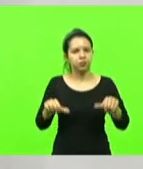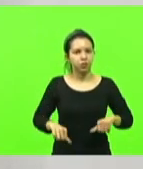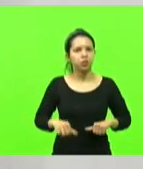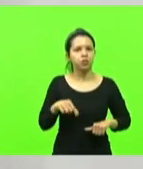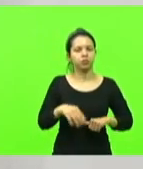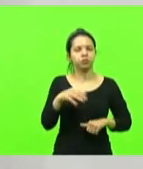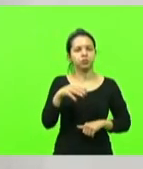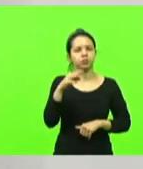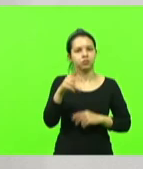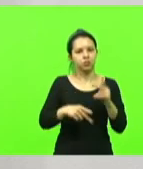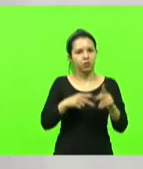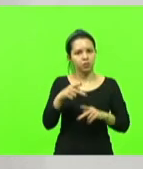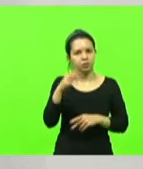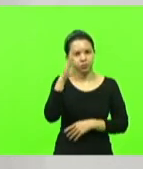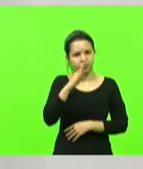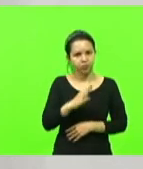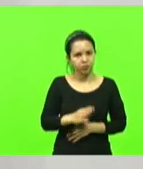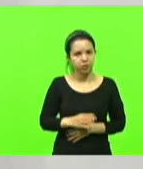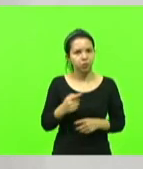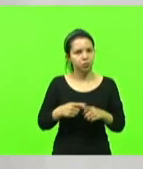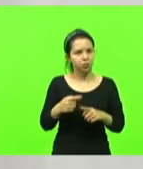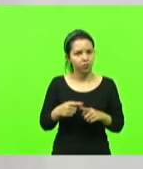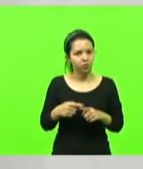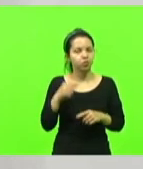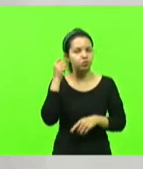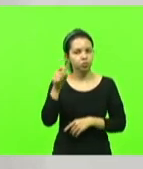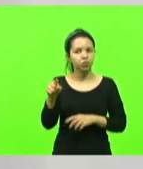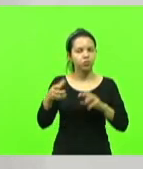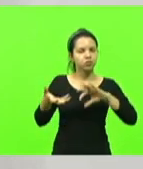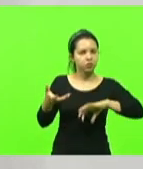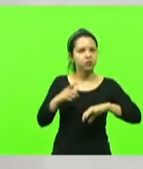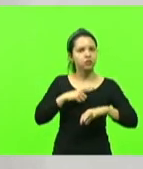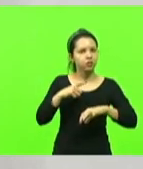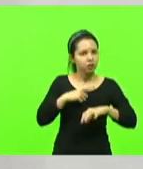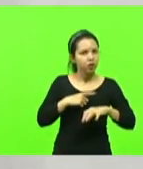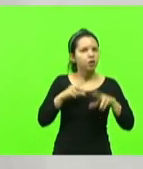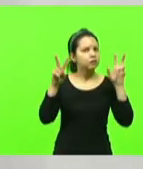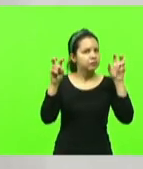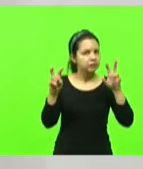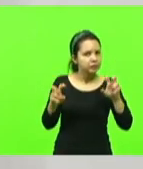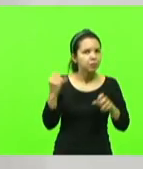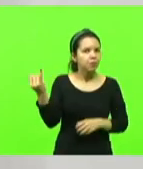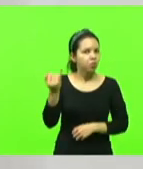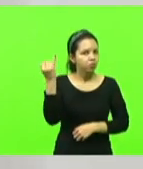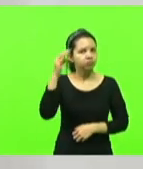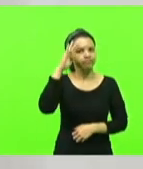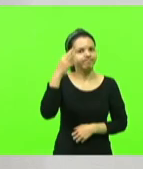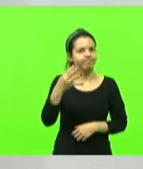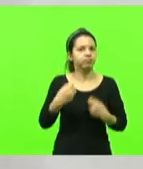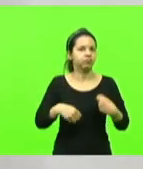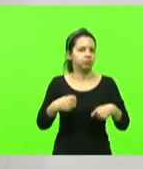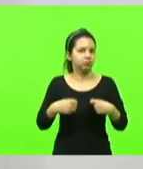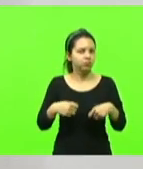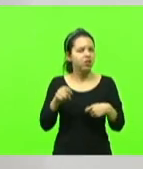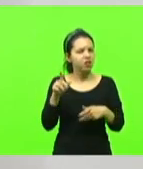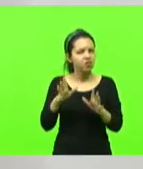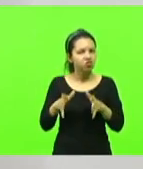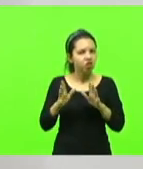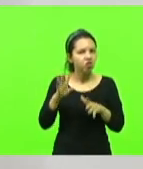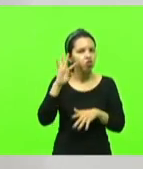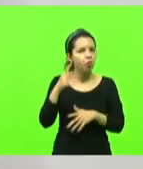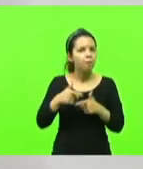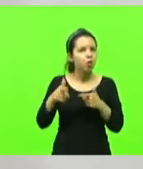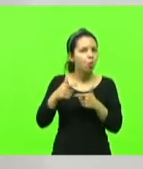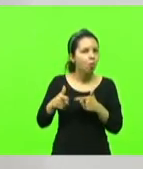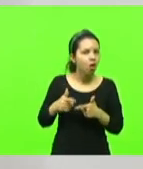que ali eu acredito que no Senado tenha matéria importantíssimas para ser resolvida, como ele deu cabo de problemas pontuais que